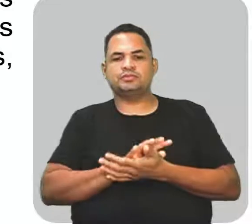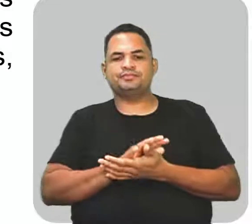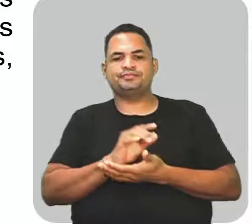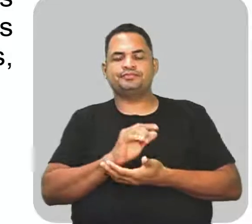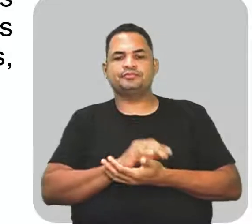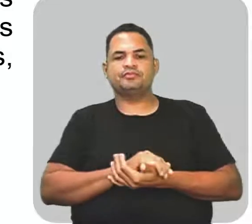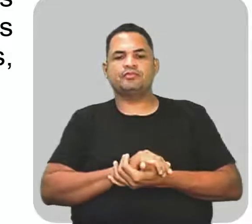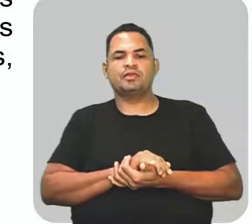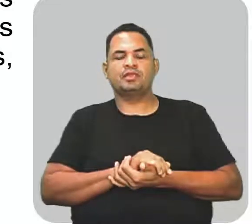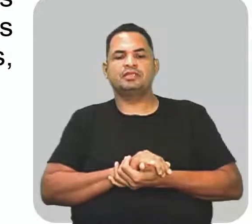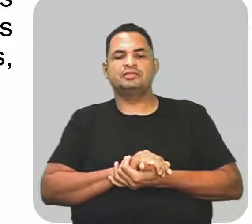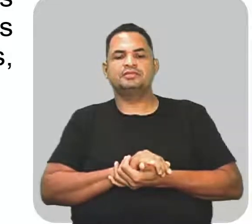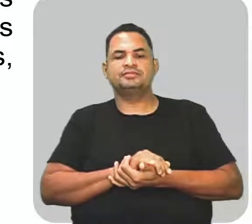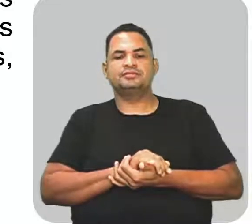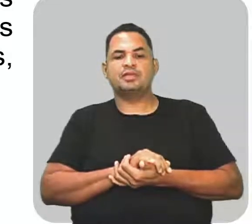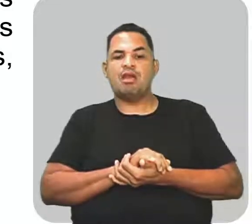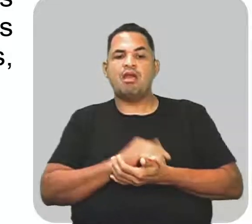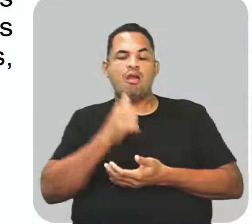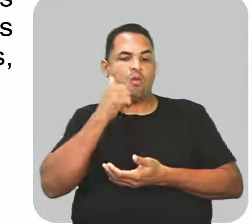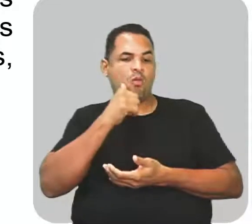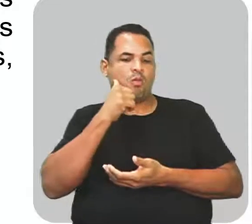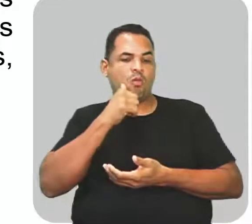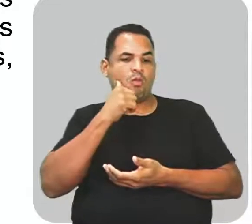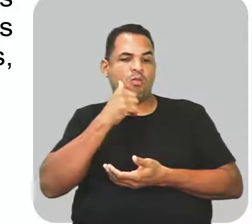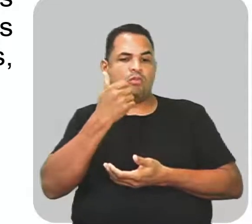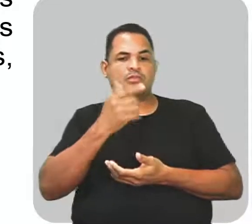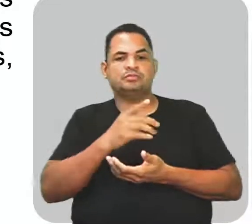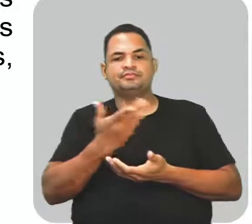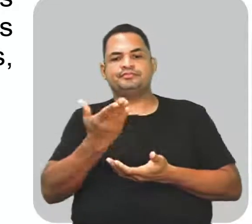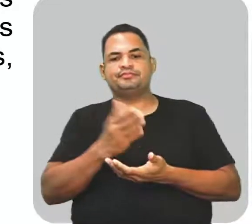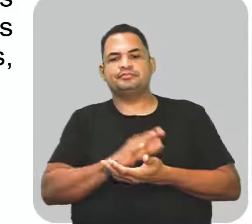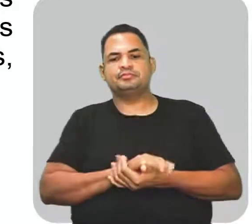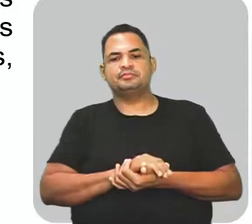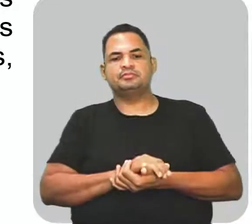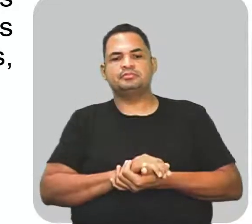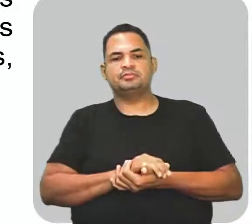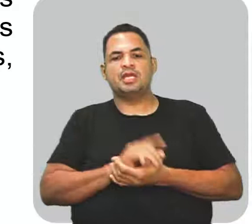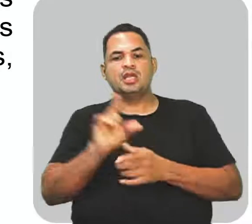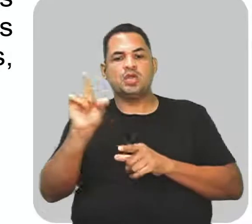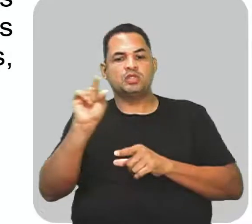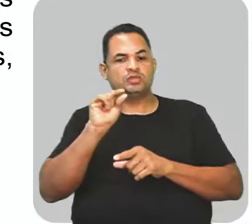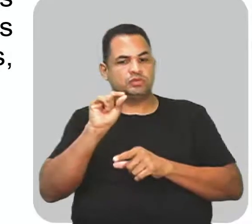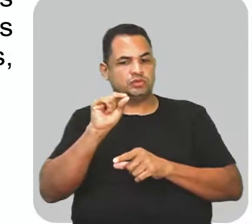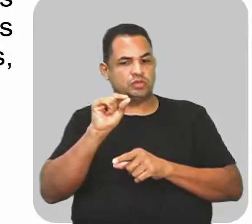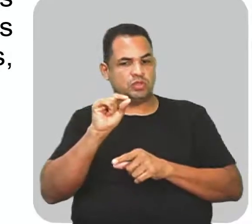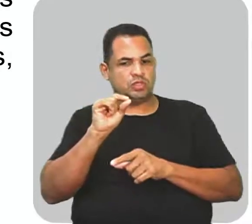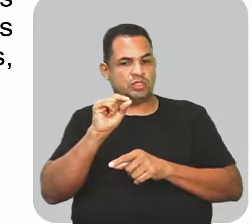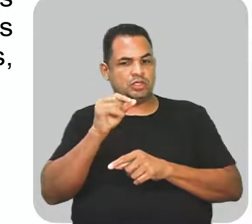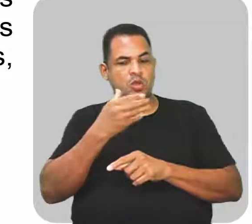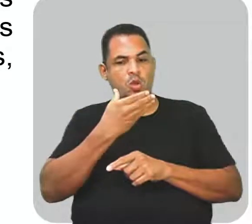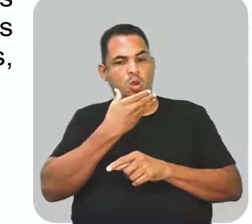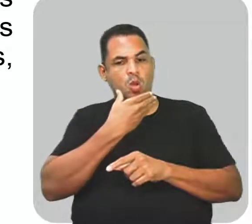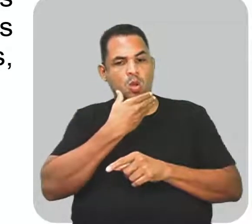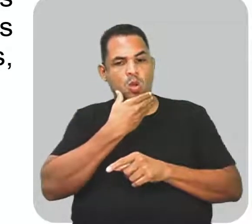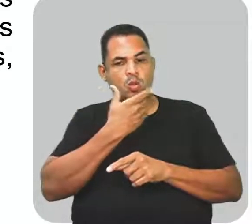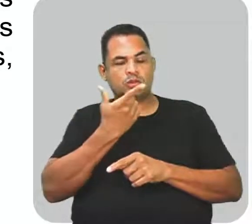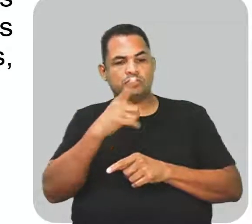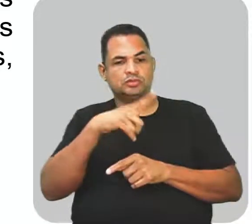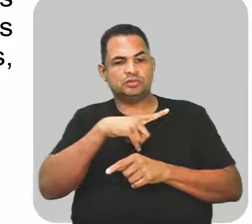ver vossa reverendíssima, é o gênero feminino, foi escolhido. Então aí nesse caso,